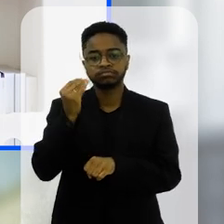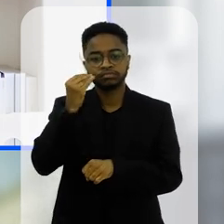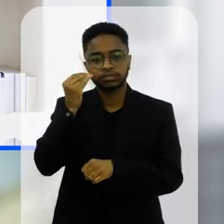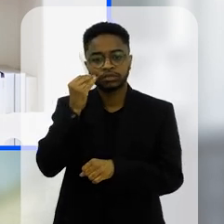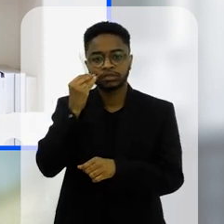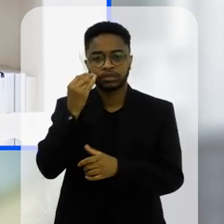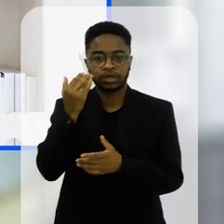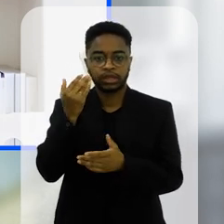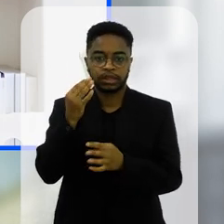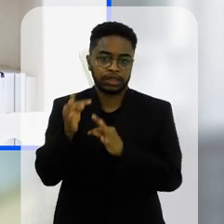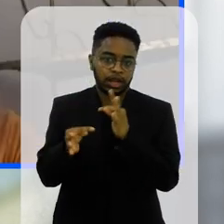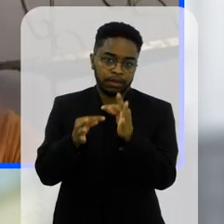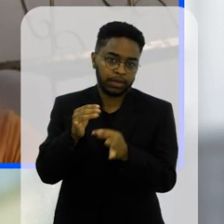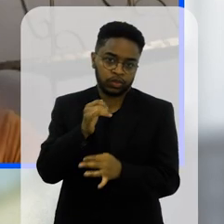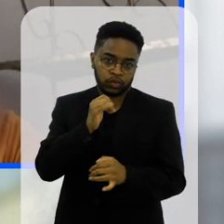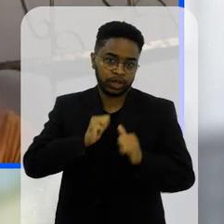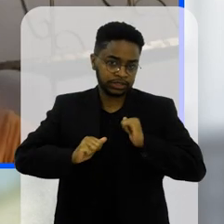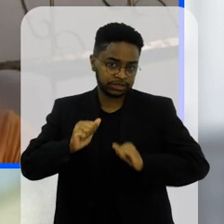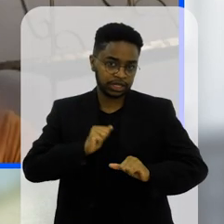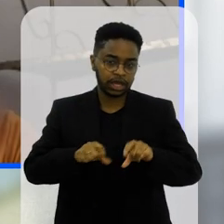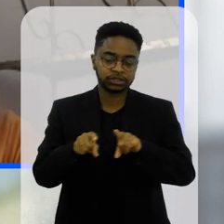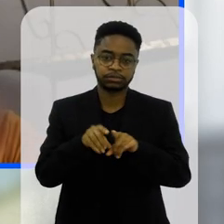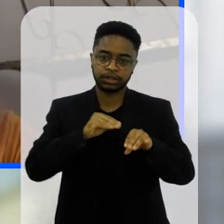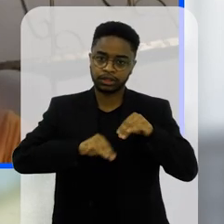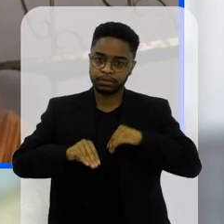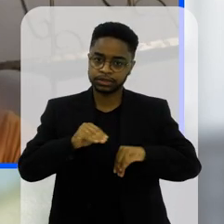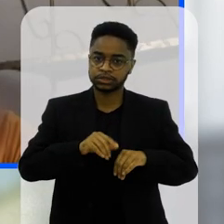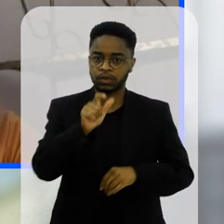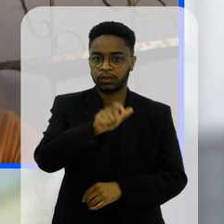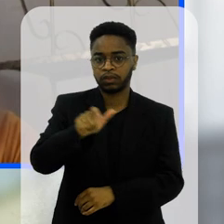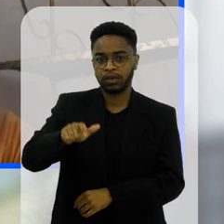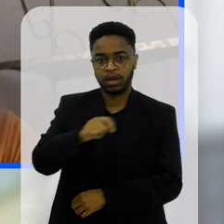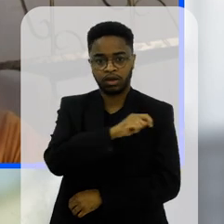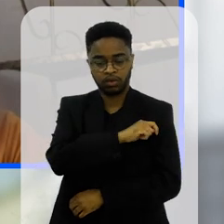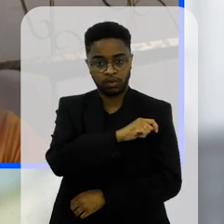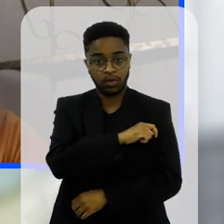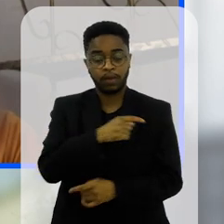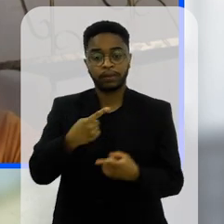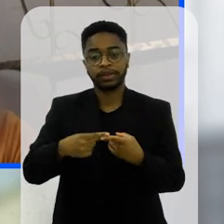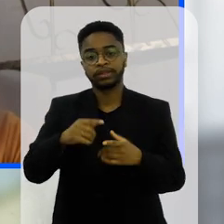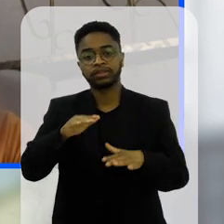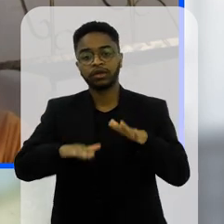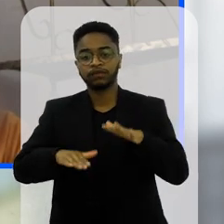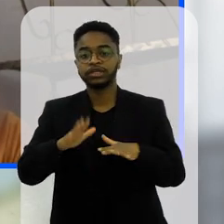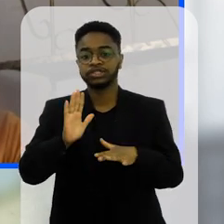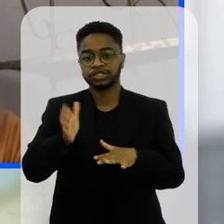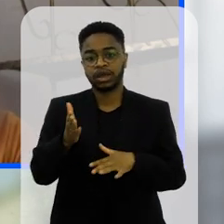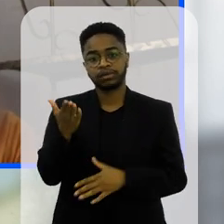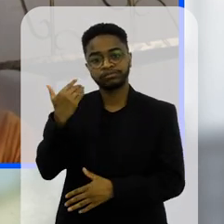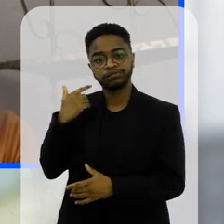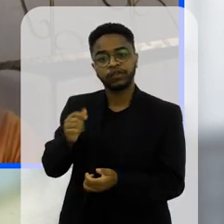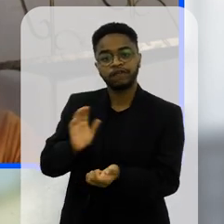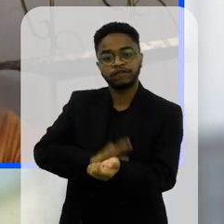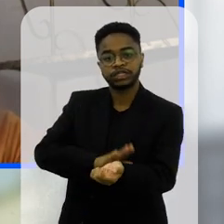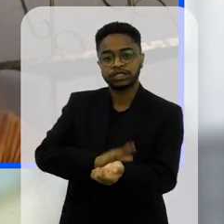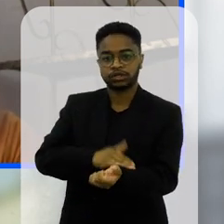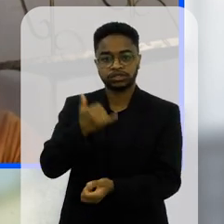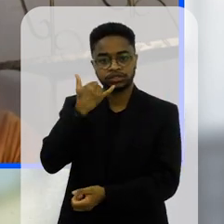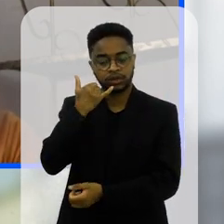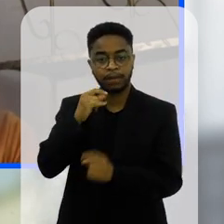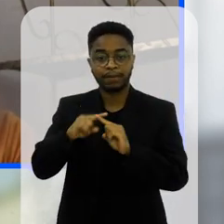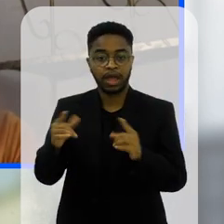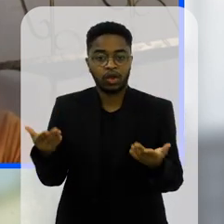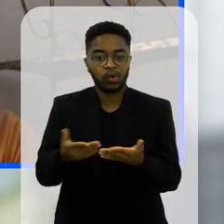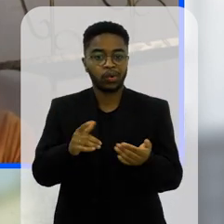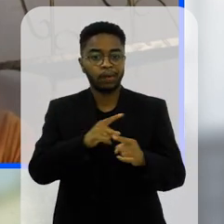tratamento essa questão da ansiedade da depressão dos alunos né que já talvez tivessem aí alguma dependência com o celular e